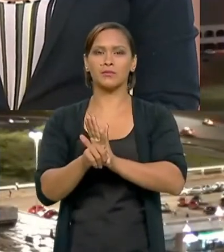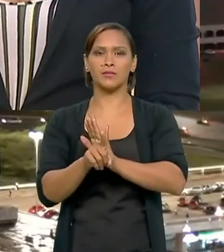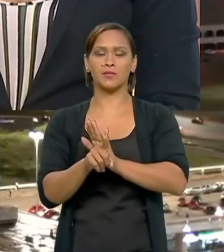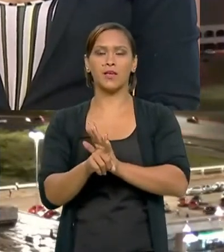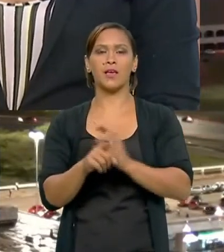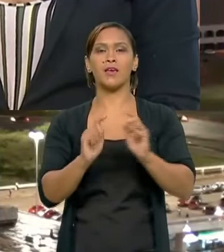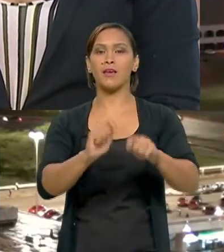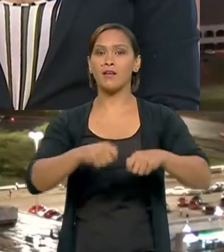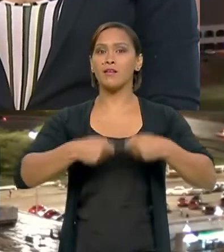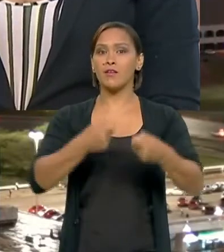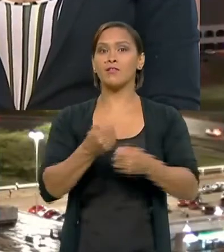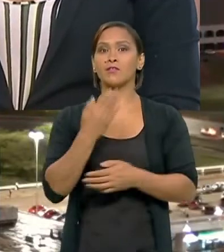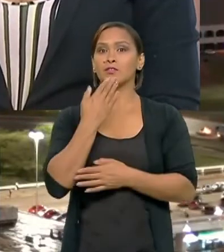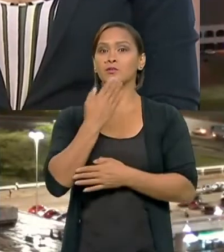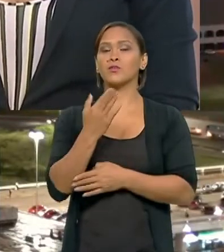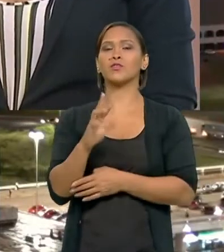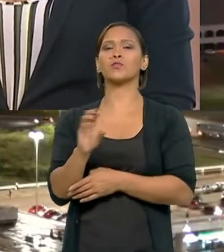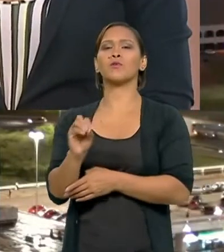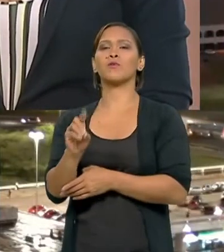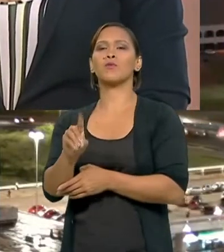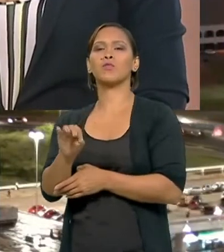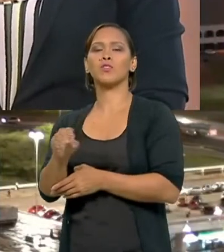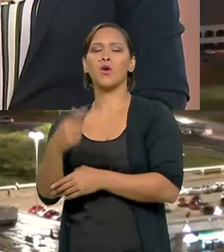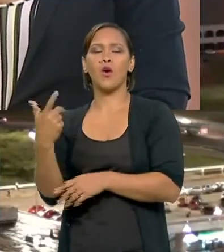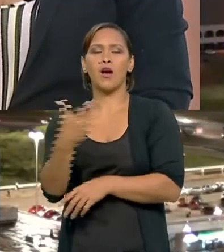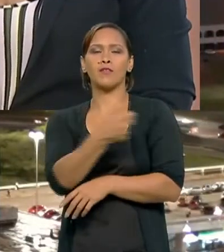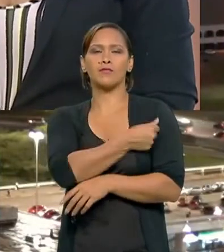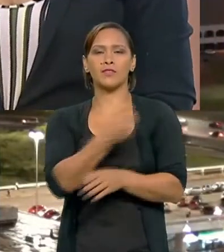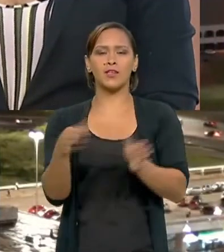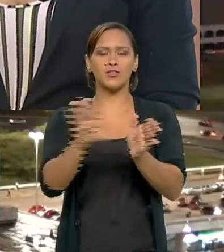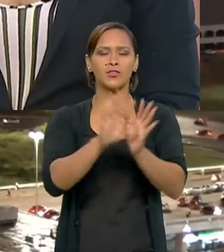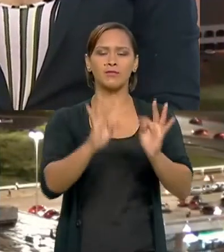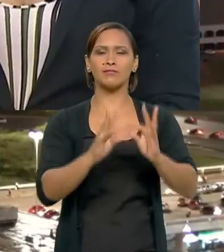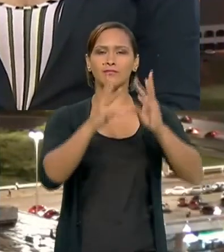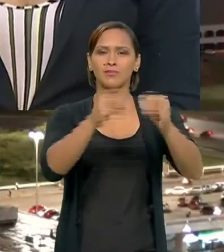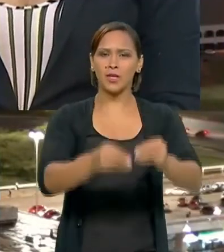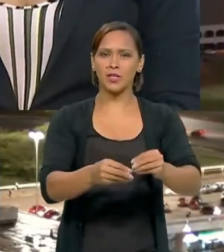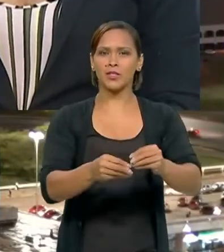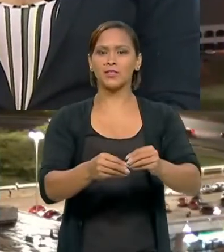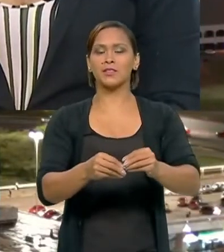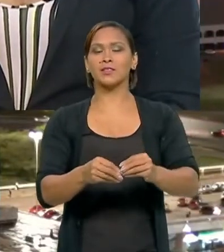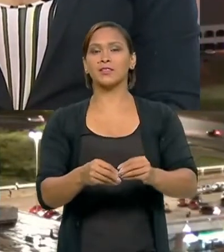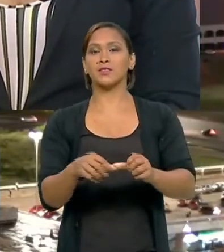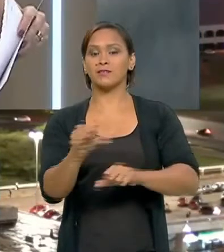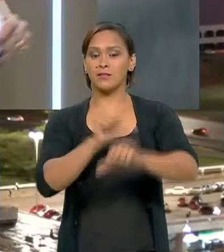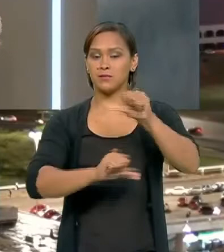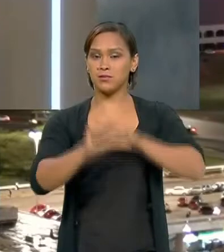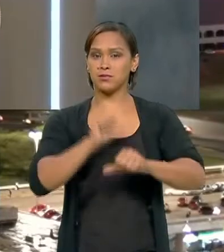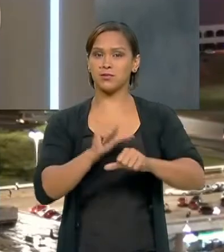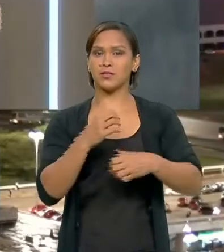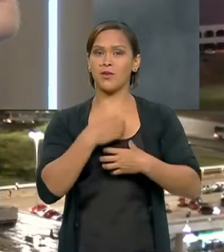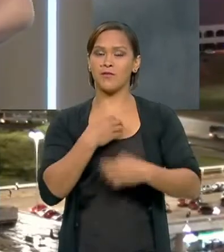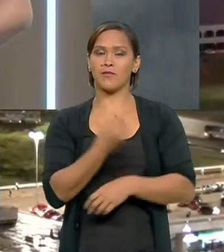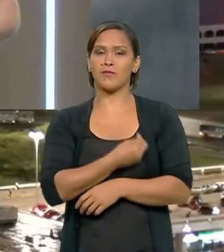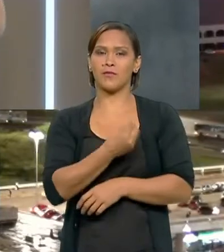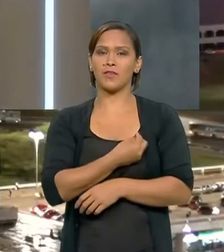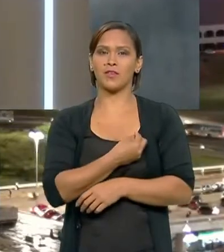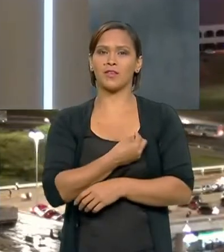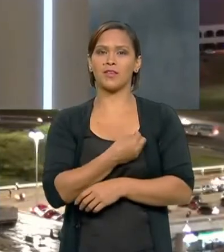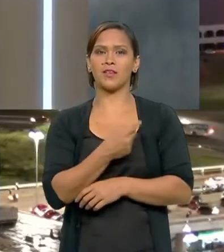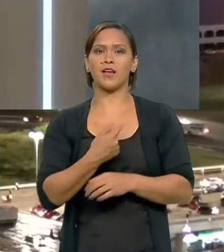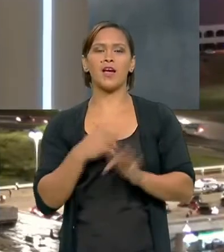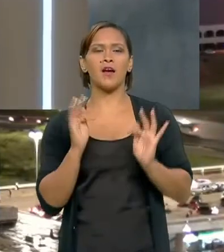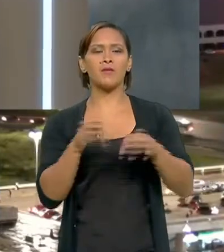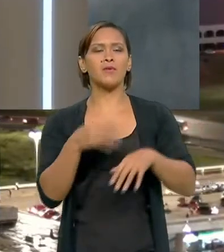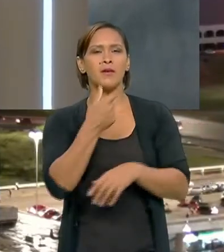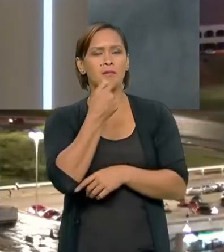reforçar esse pedido aí do Rodolfo que chegue a vacina para todos nós que é isso que vai tirar a gente dessa situação ministro suas últimas rápidas palavras